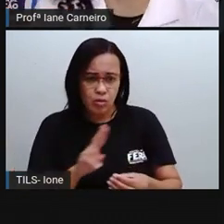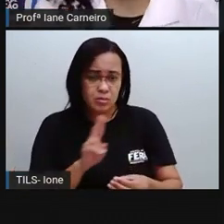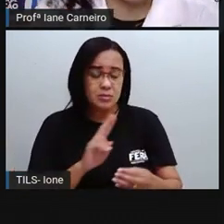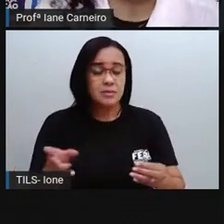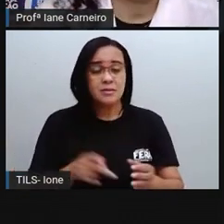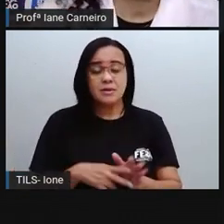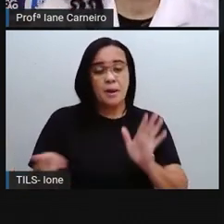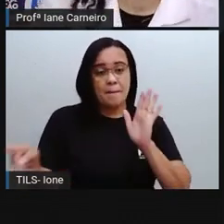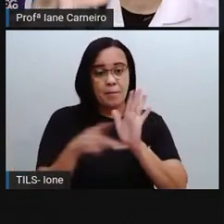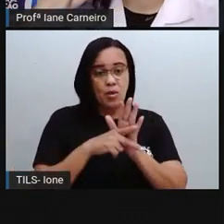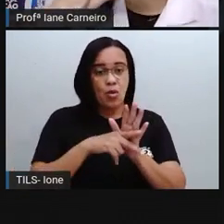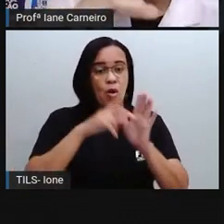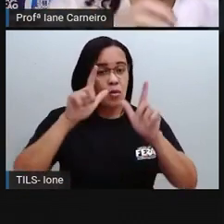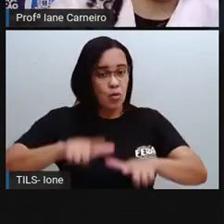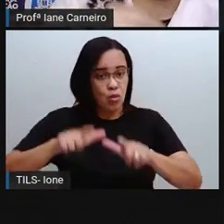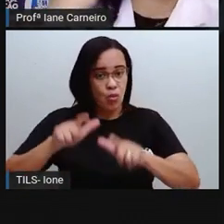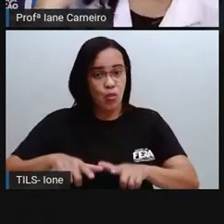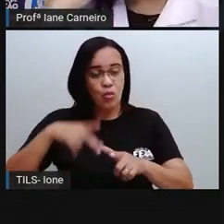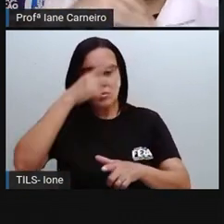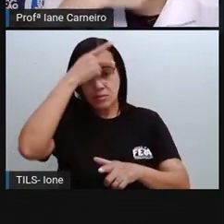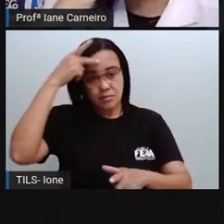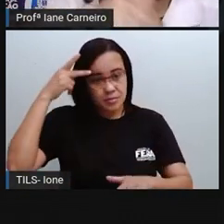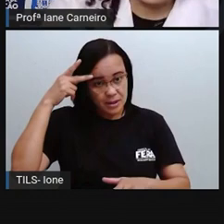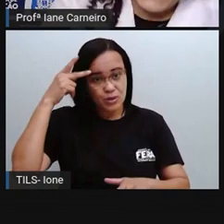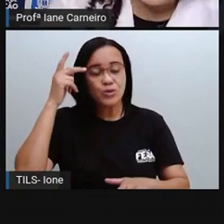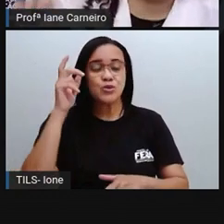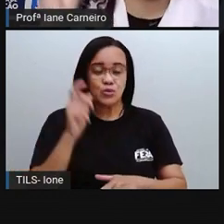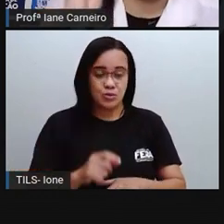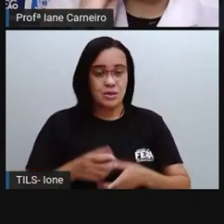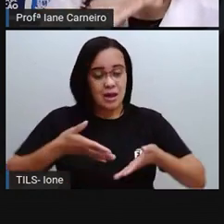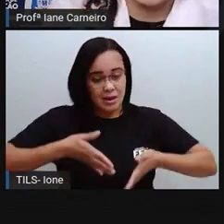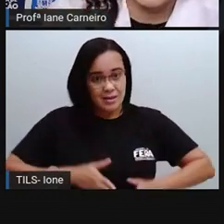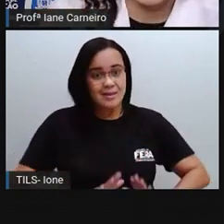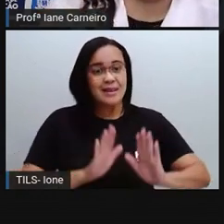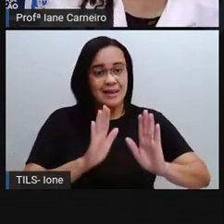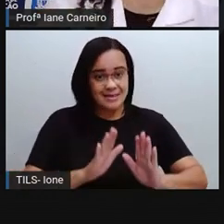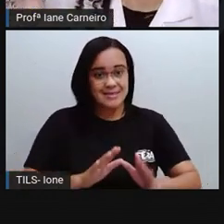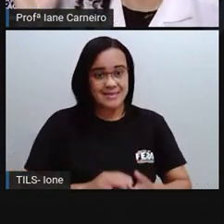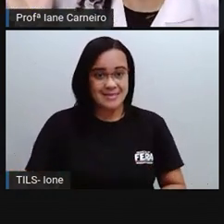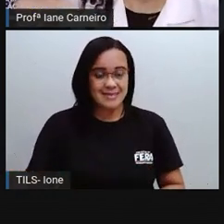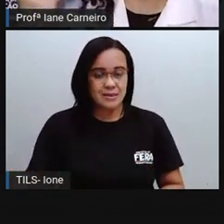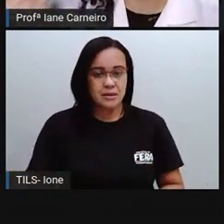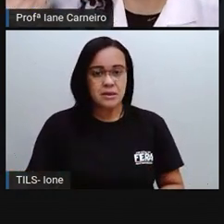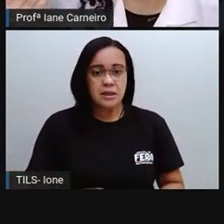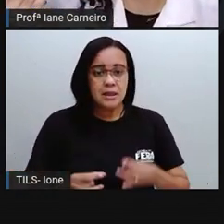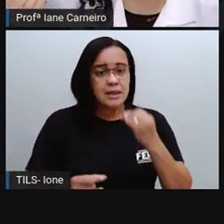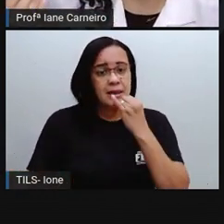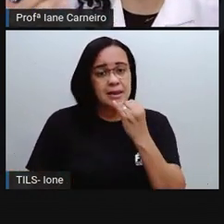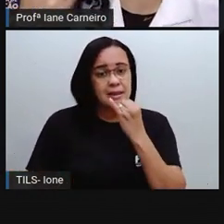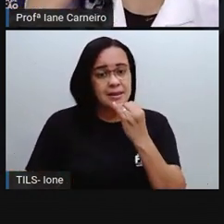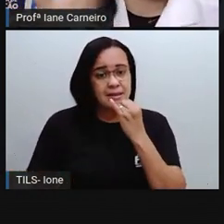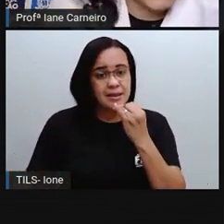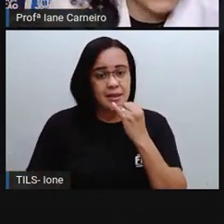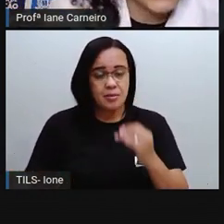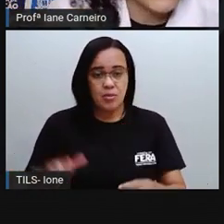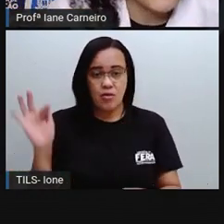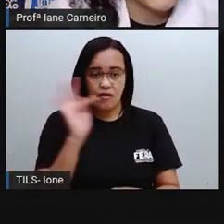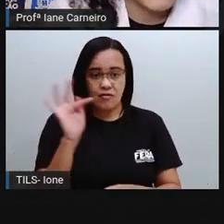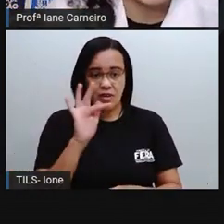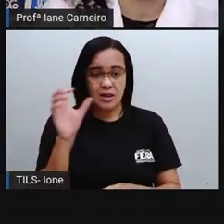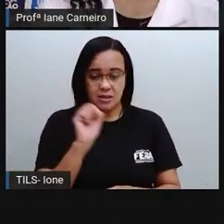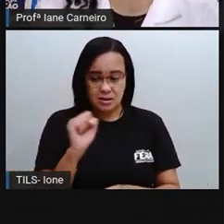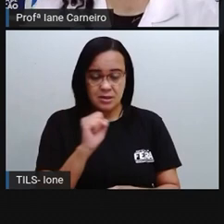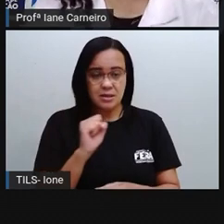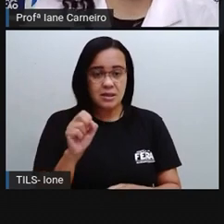determinado lugar. Então, aqui, quem mora em... Quem nasce em Feira de Santana é chamado de Perense,